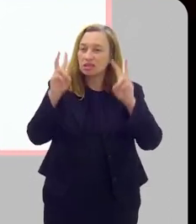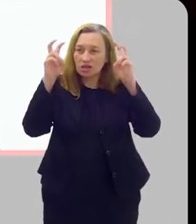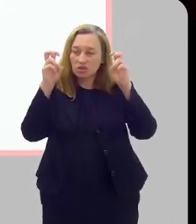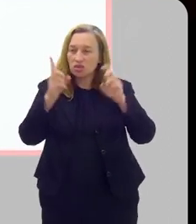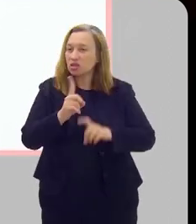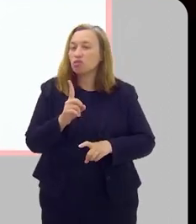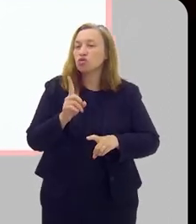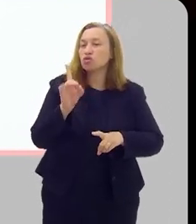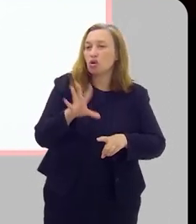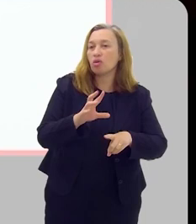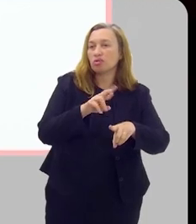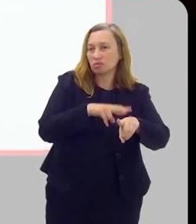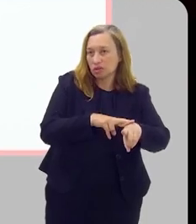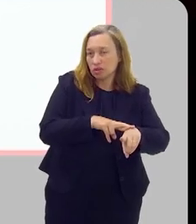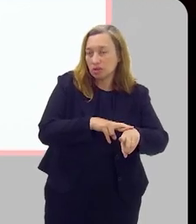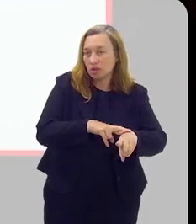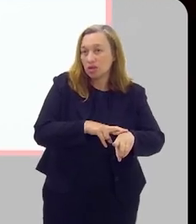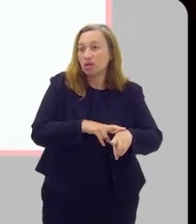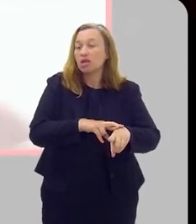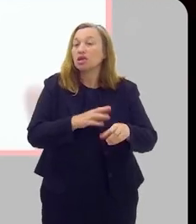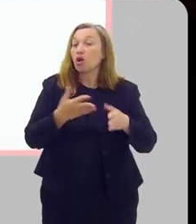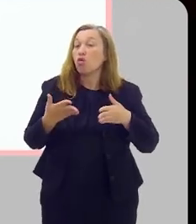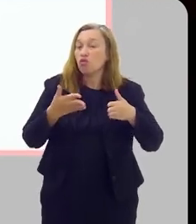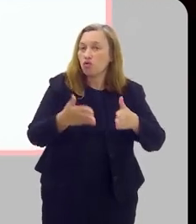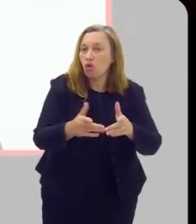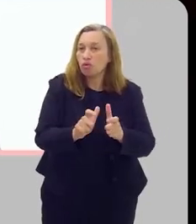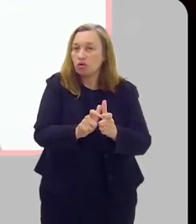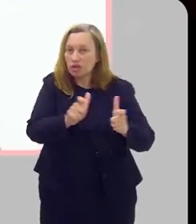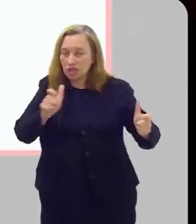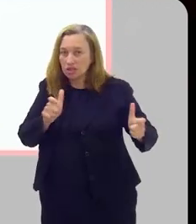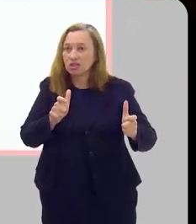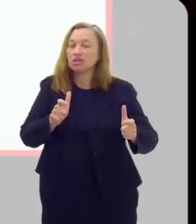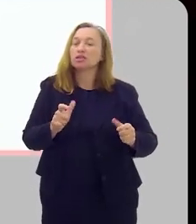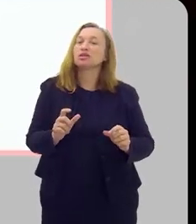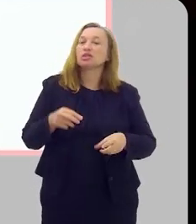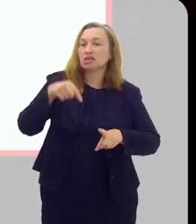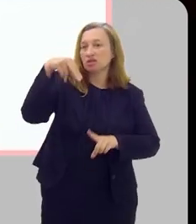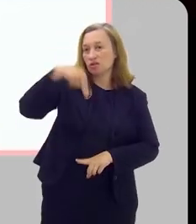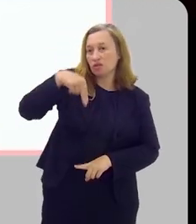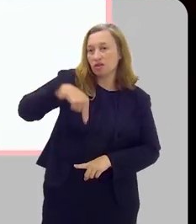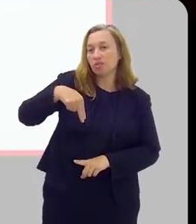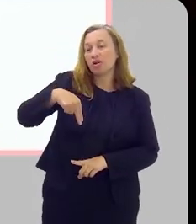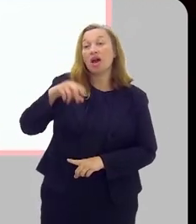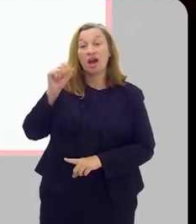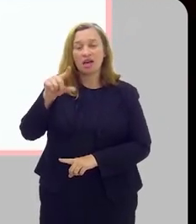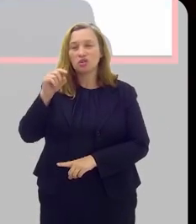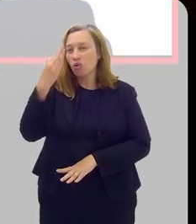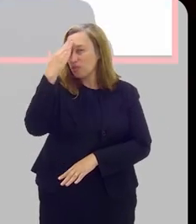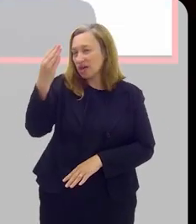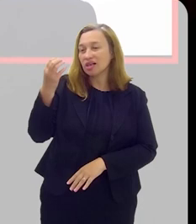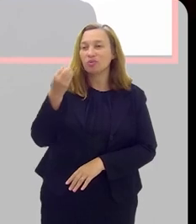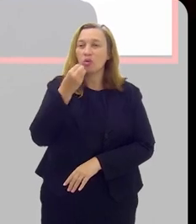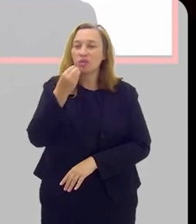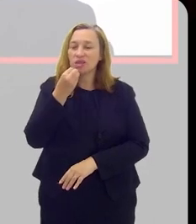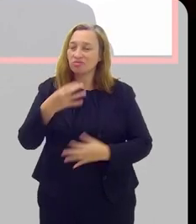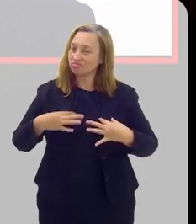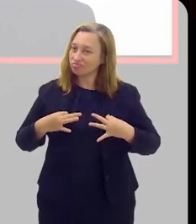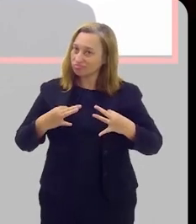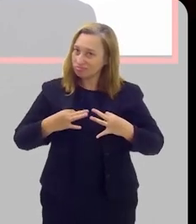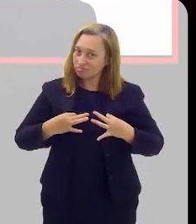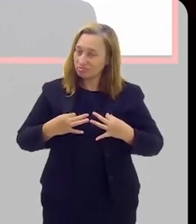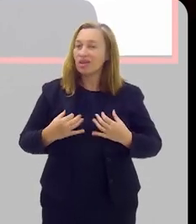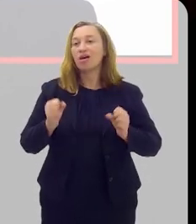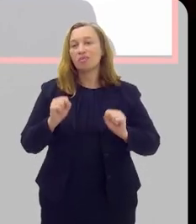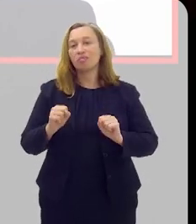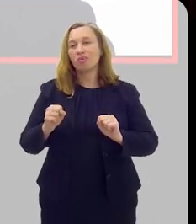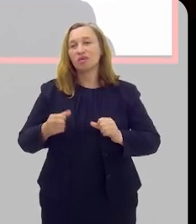questões também, não só o câncer de próstata, que é o grande barato desse movimento todo do Novembro Azul, então muito obrigado pela oportunidade, estou sempre